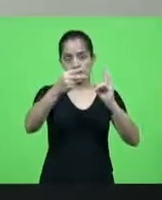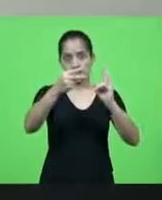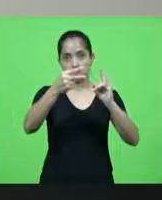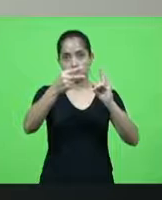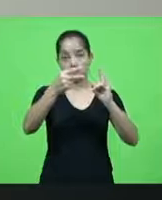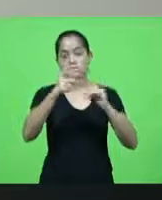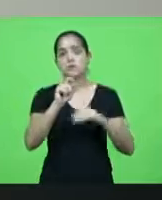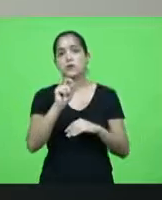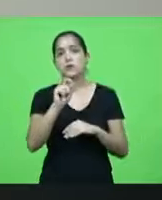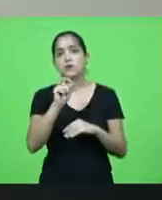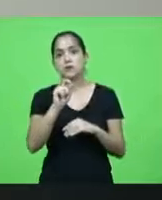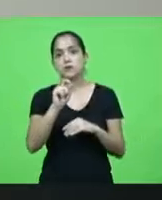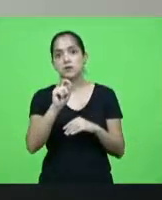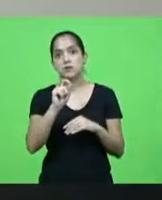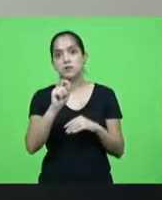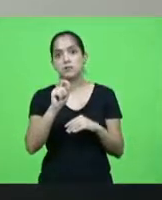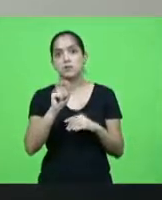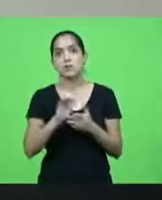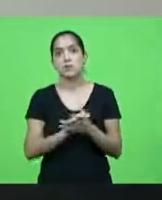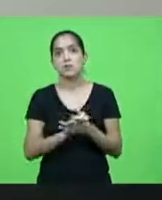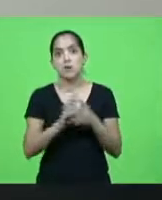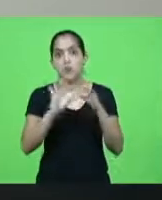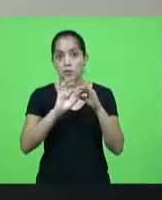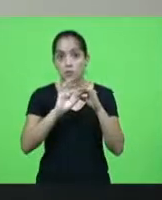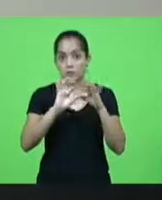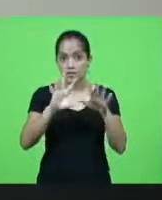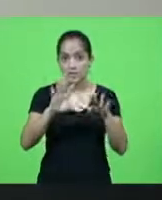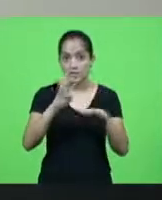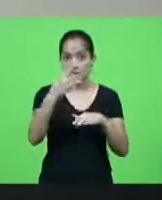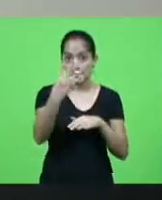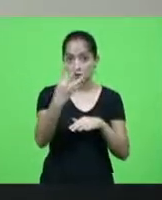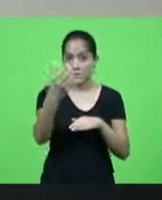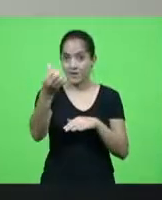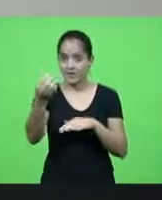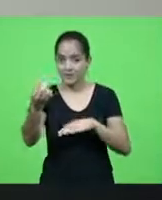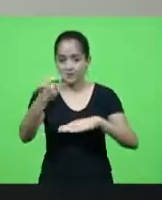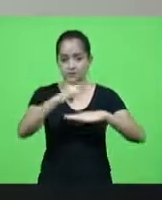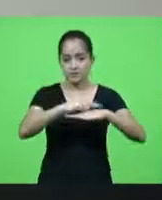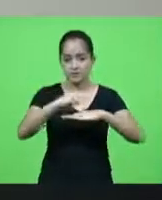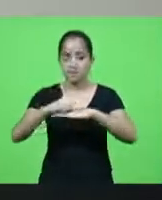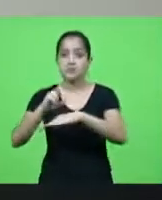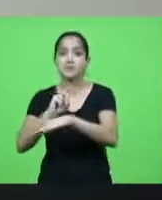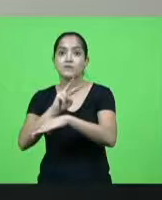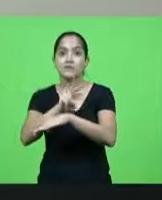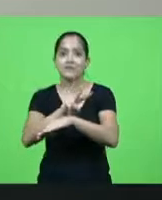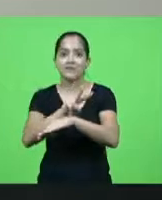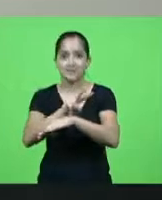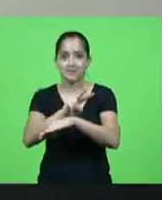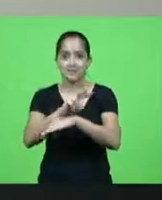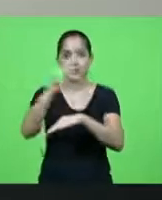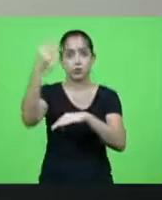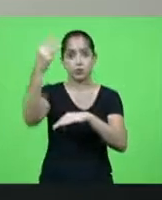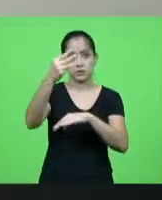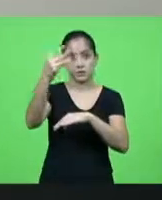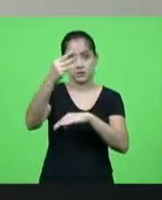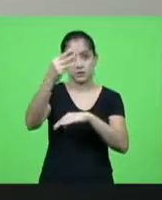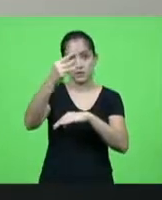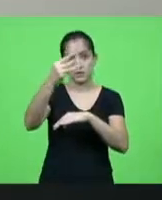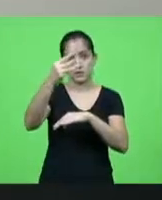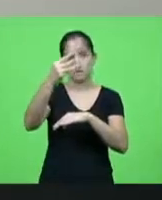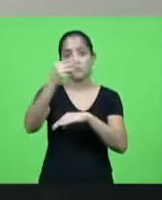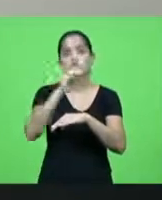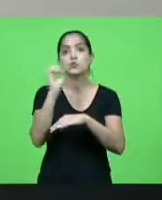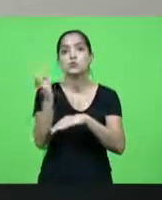pode disponibilizar 46 leitos o terceiro andar da nova